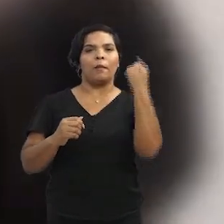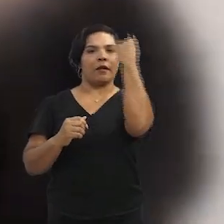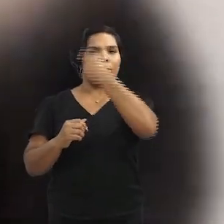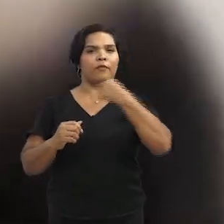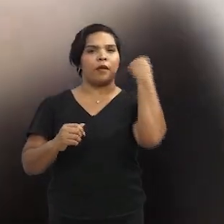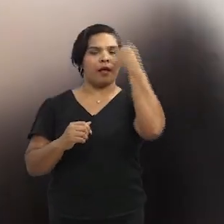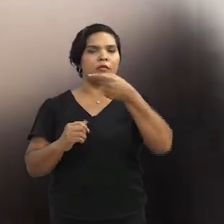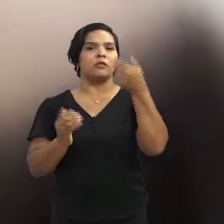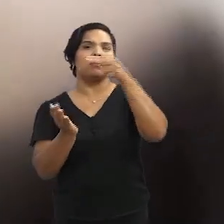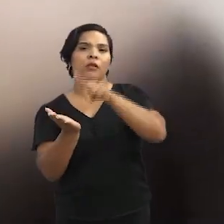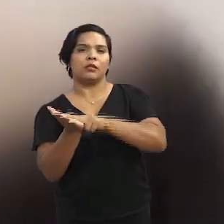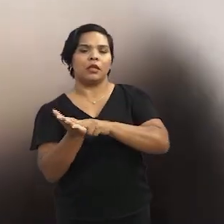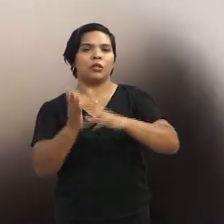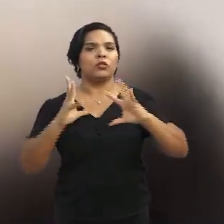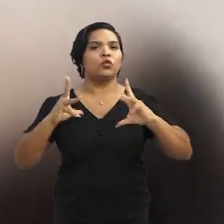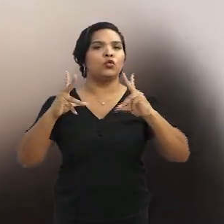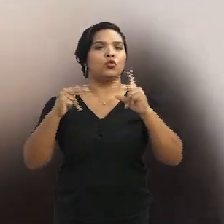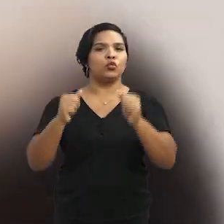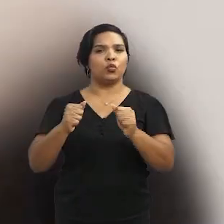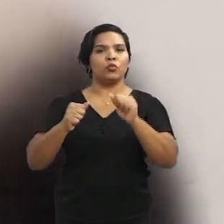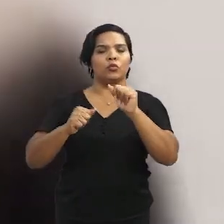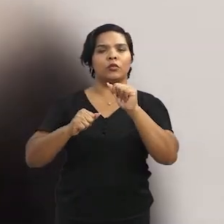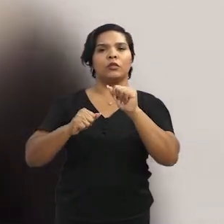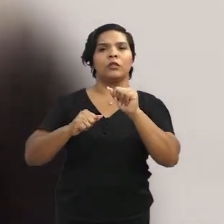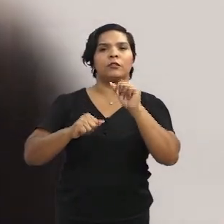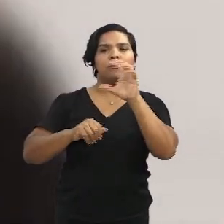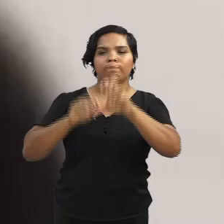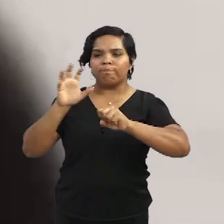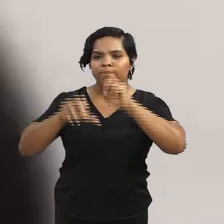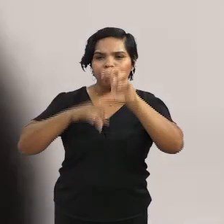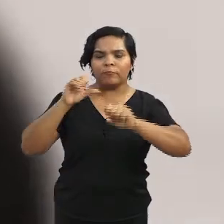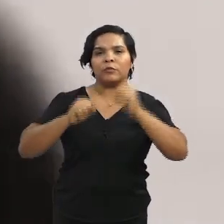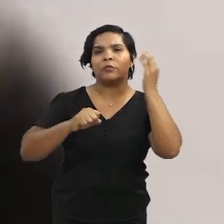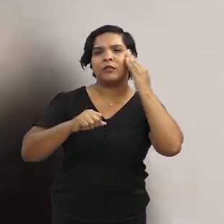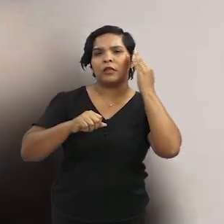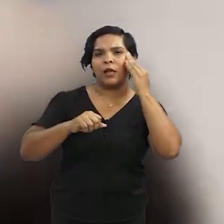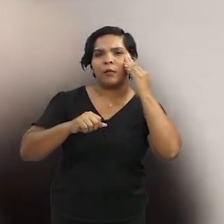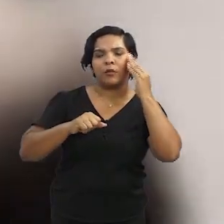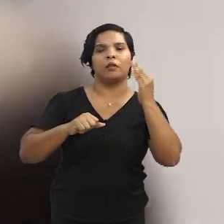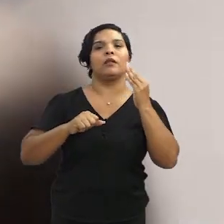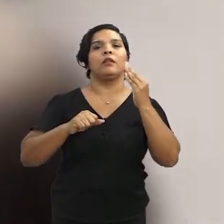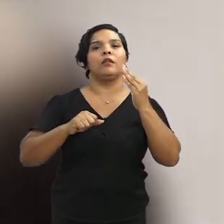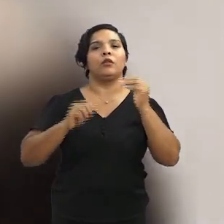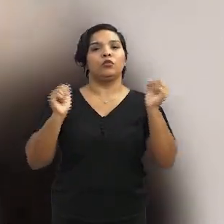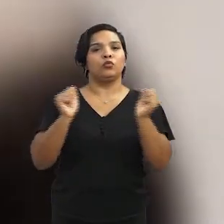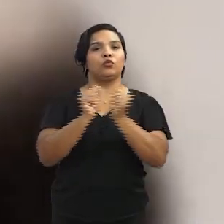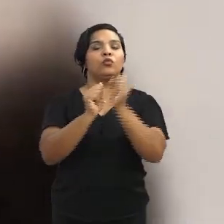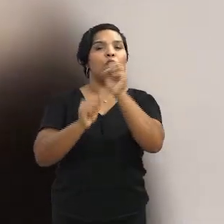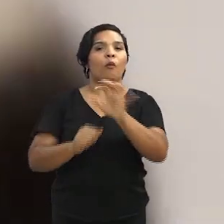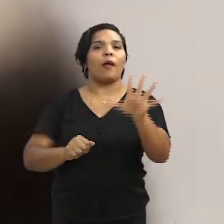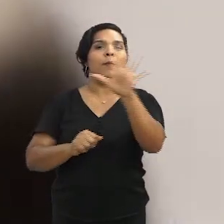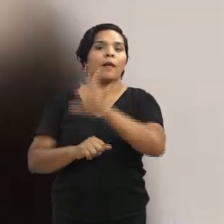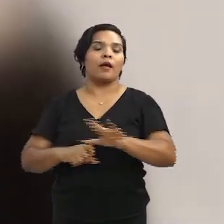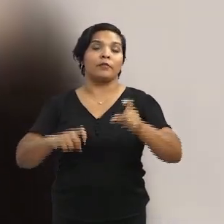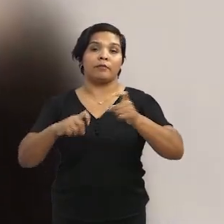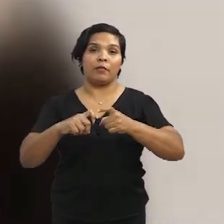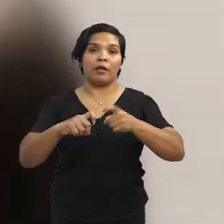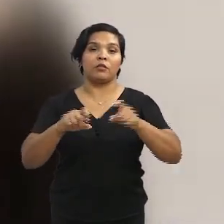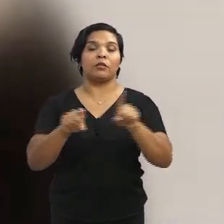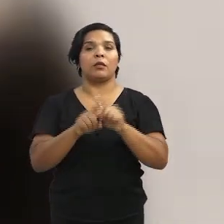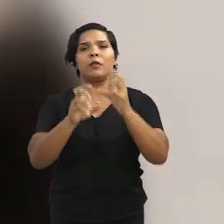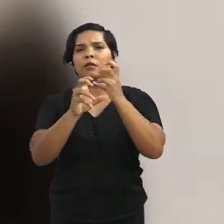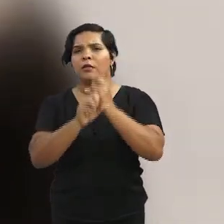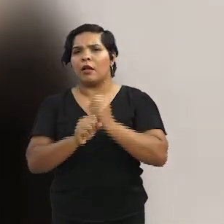paciente e todo o procedimento de registro, ou seja, de captação dos pontos do paciente, de fusão com a imagem médica